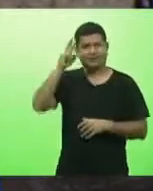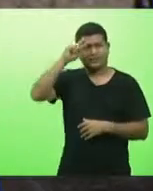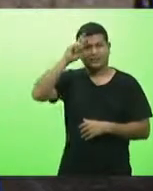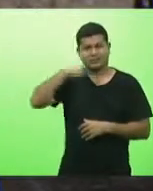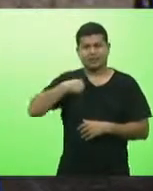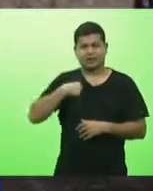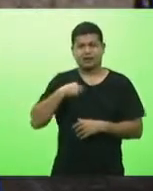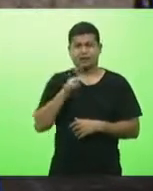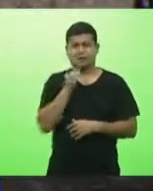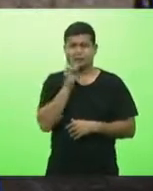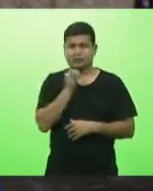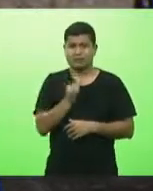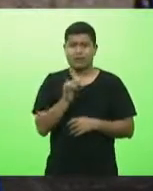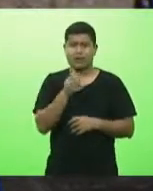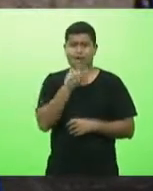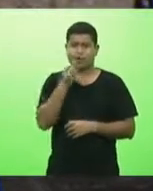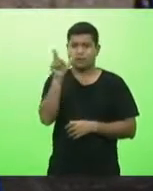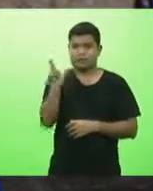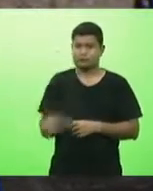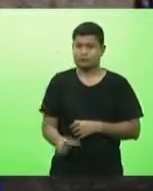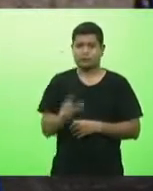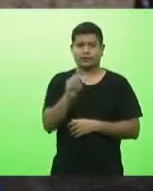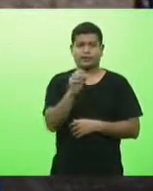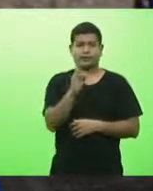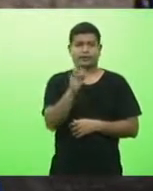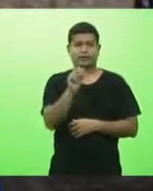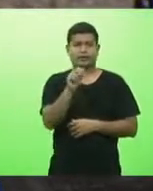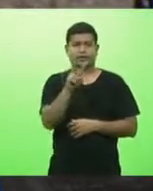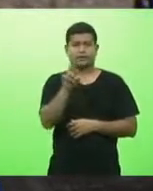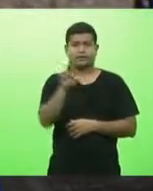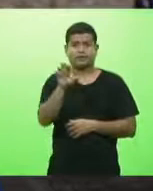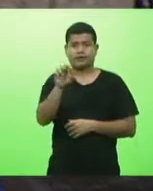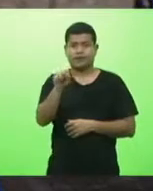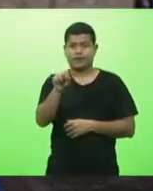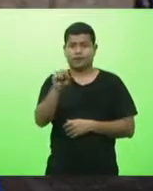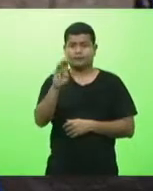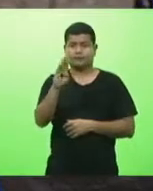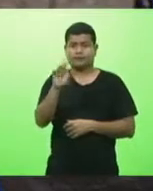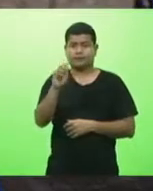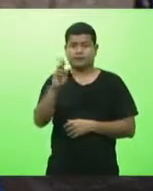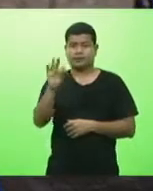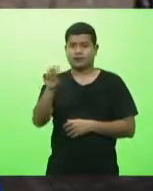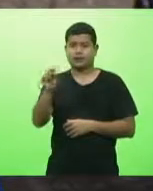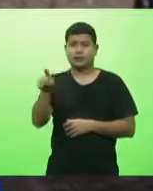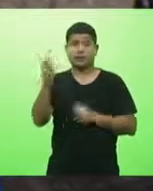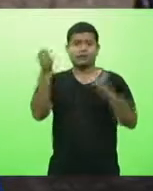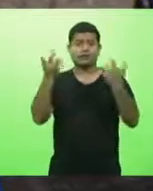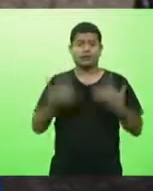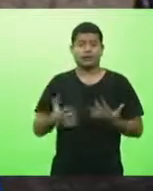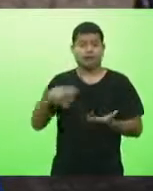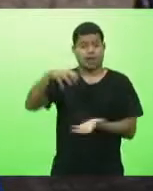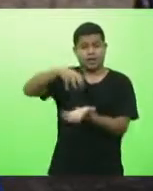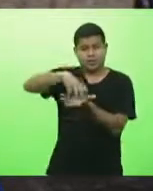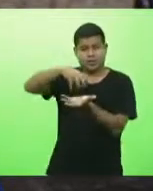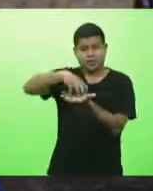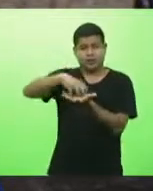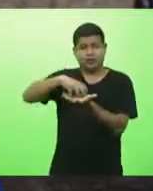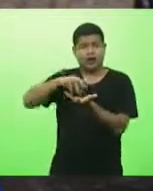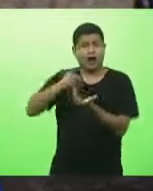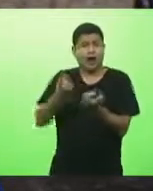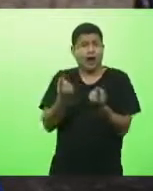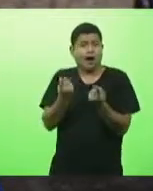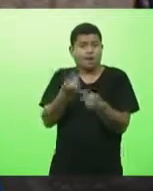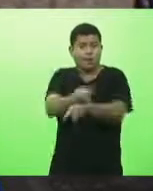também ele dizia que a centralização a centralização é o oposto da liberdade